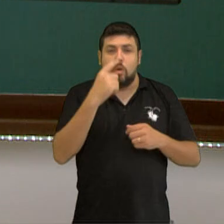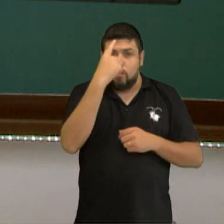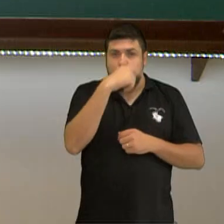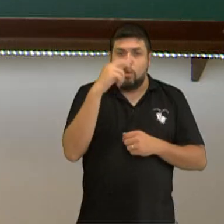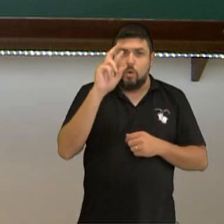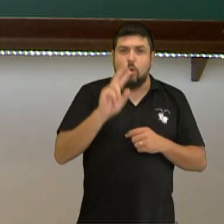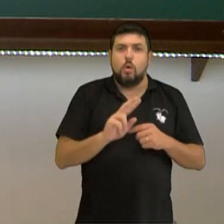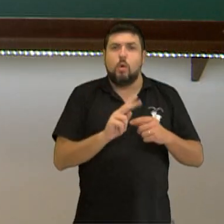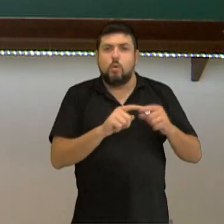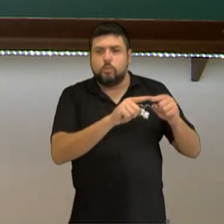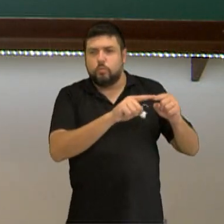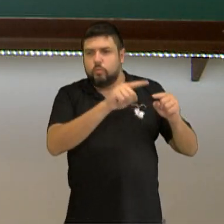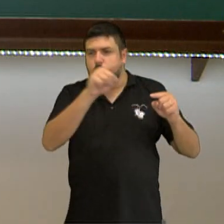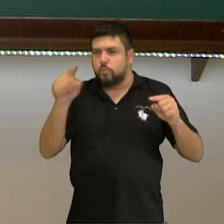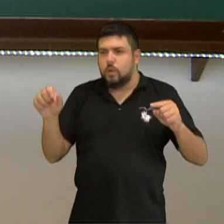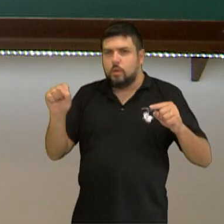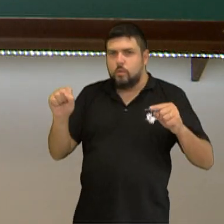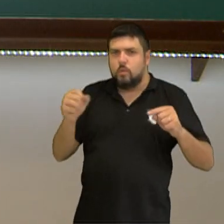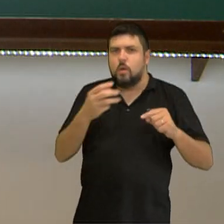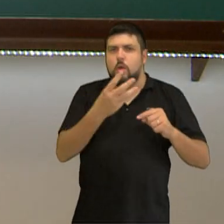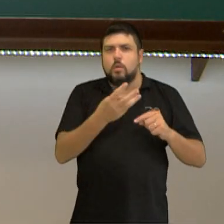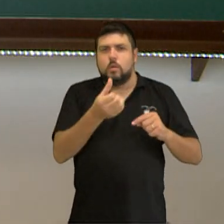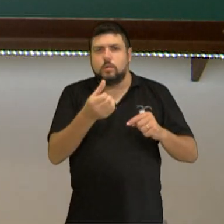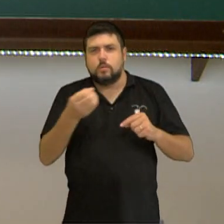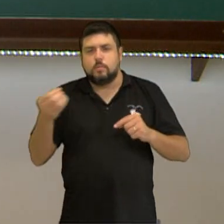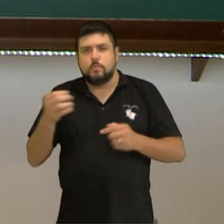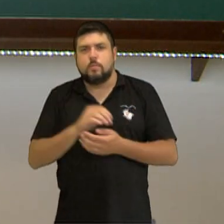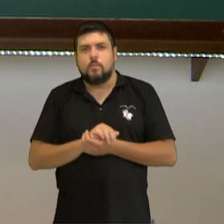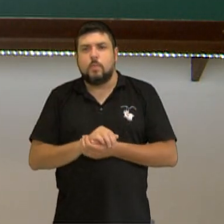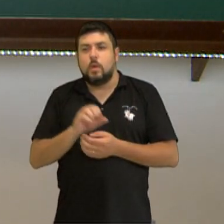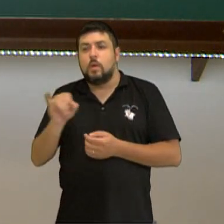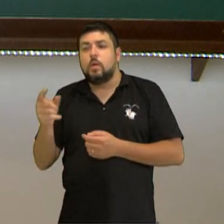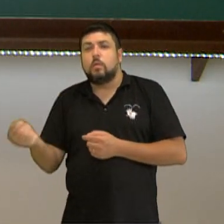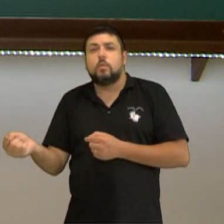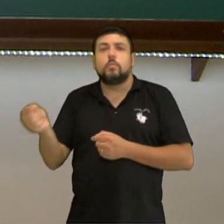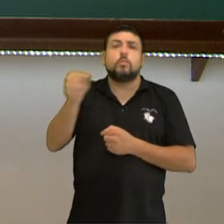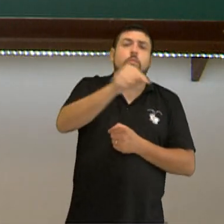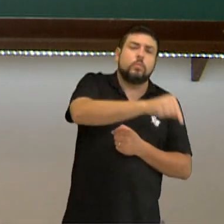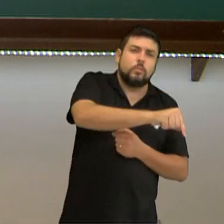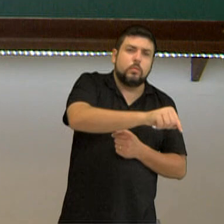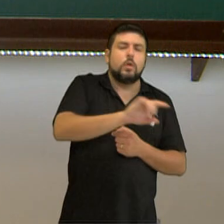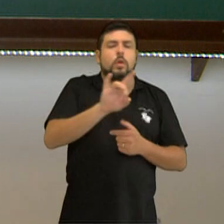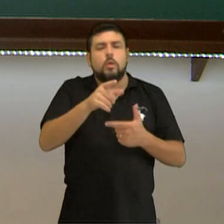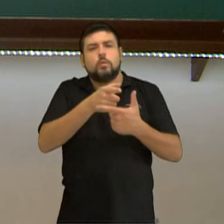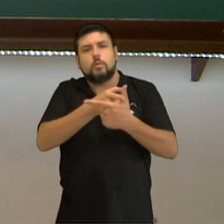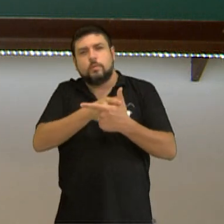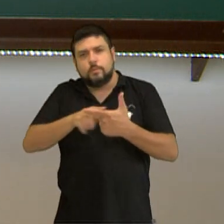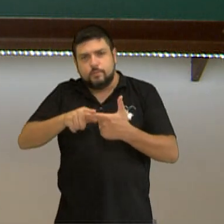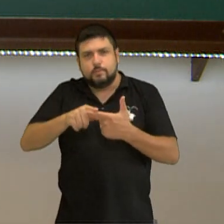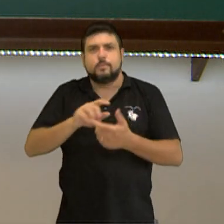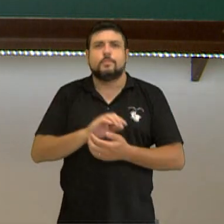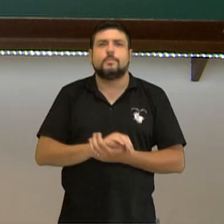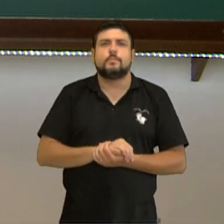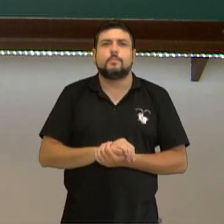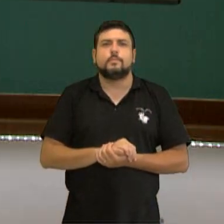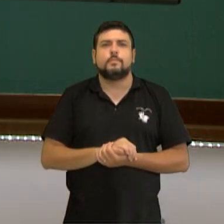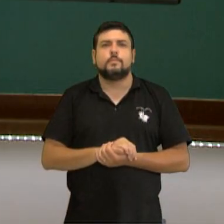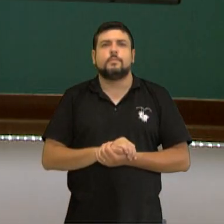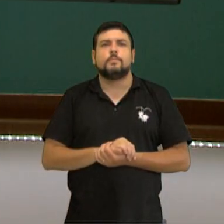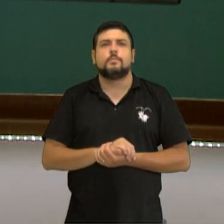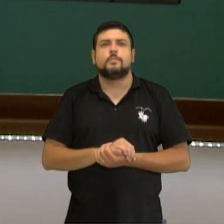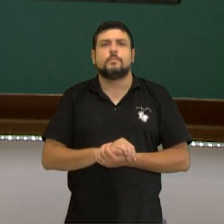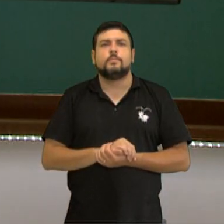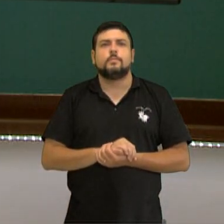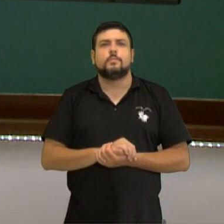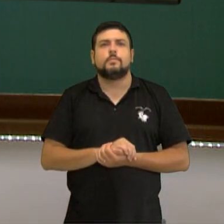multiplica por três mil e seiscentos. E se eu quiser fazer o oposto, professor? Simples, meu querido. Só realizar a divisão, ok? Vamos